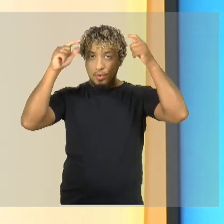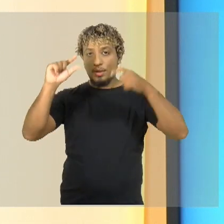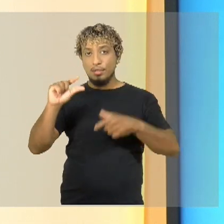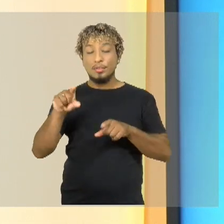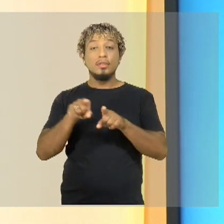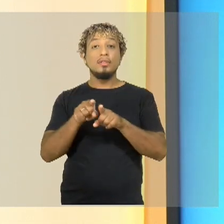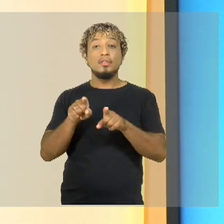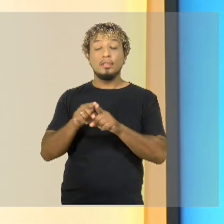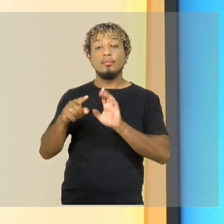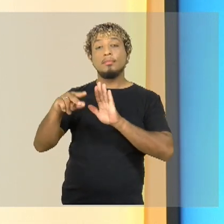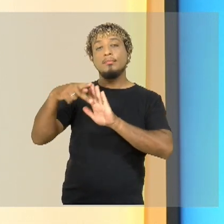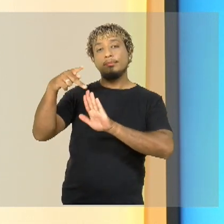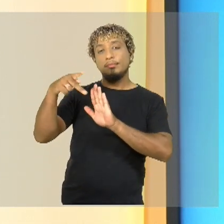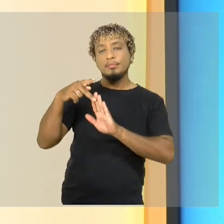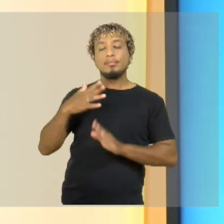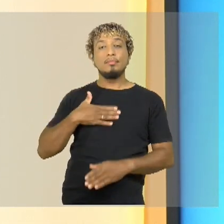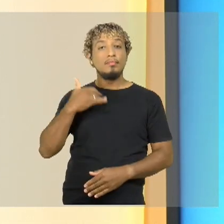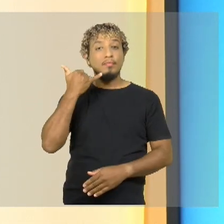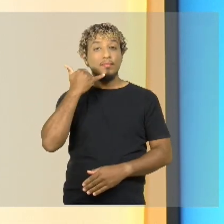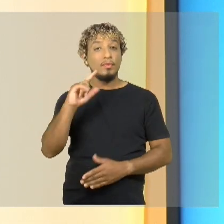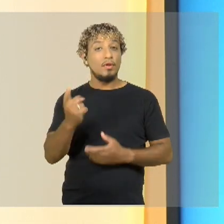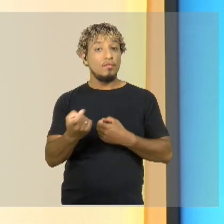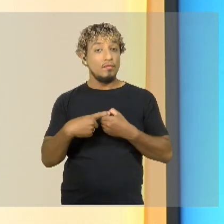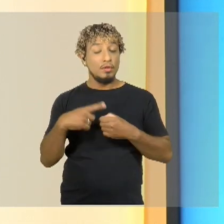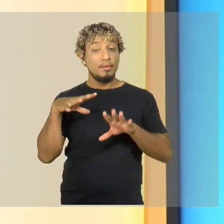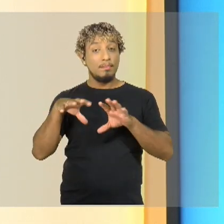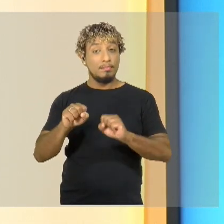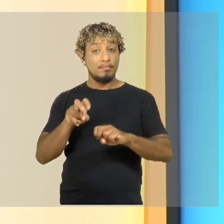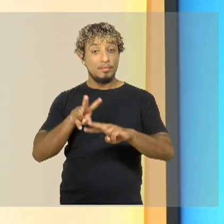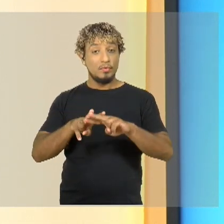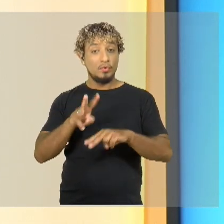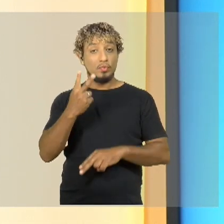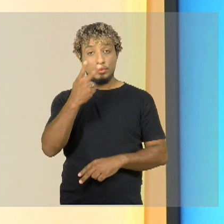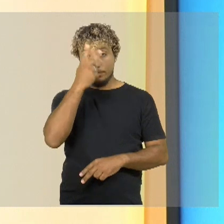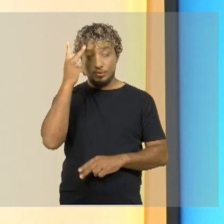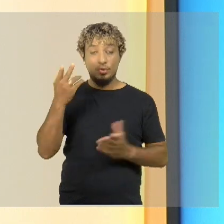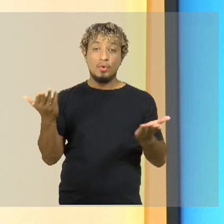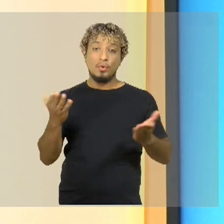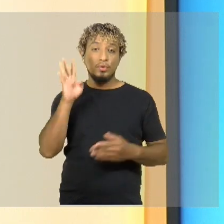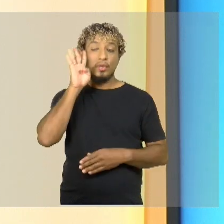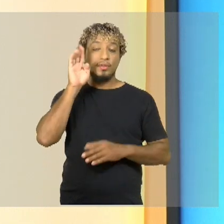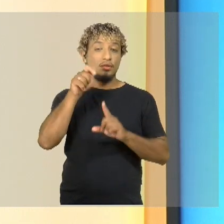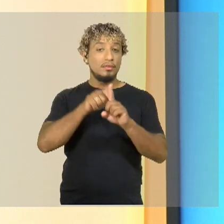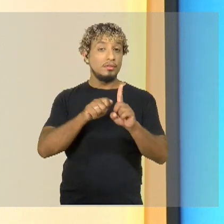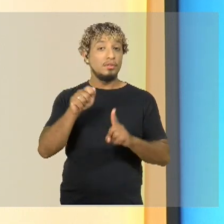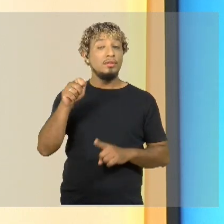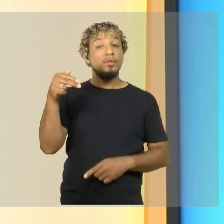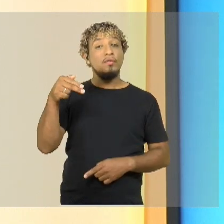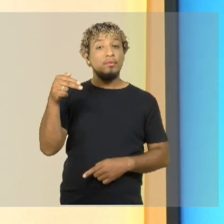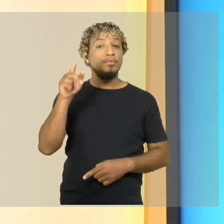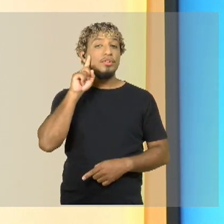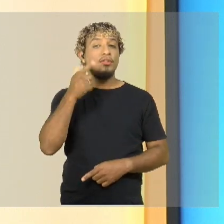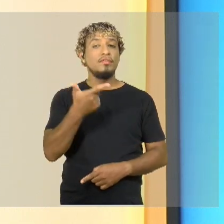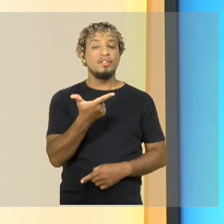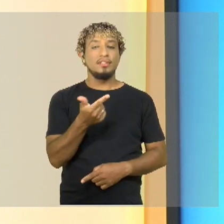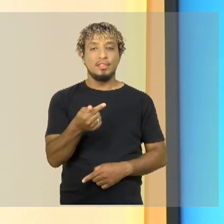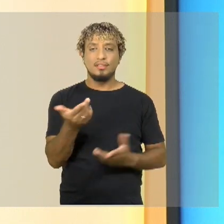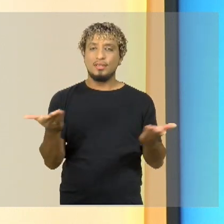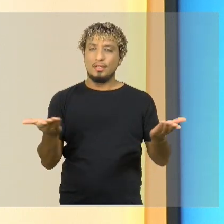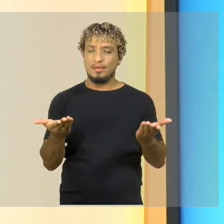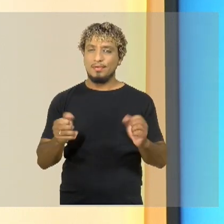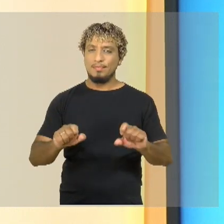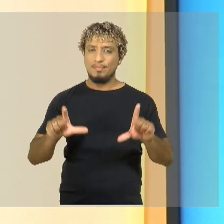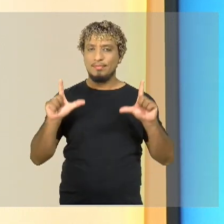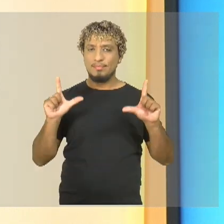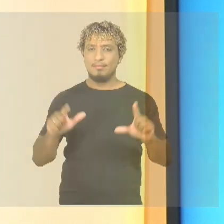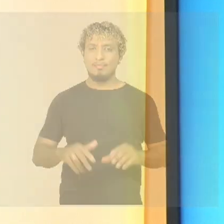prende duas pessoas. Quarta-feira, 27 de novembro, vamos ver essas e outras notícias agora no Giro